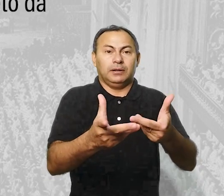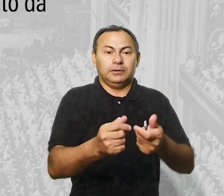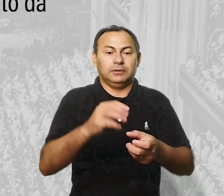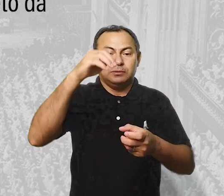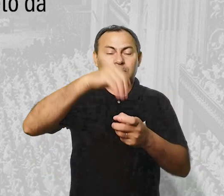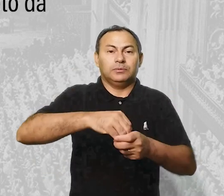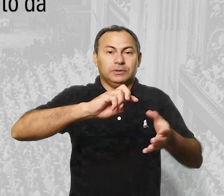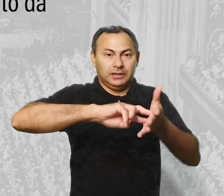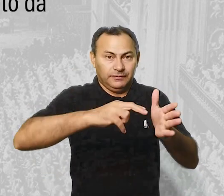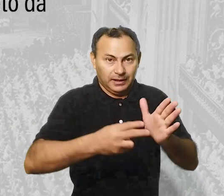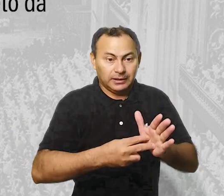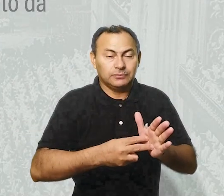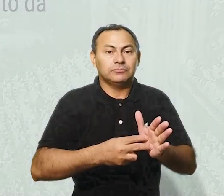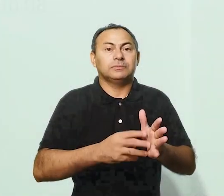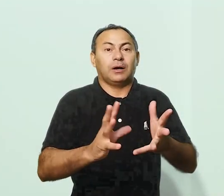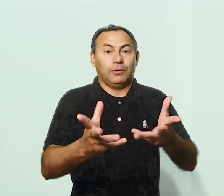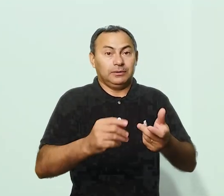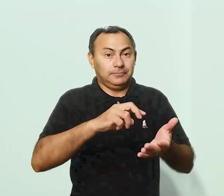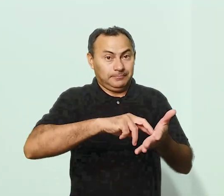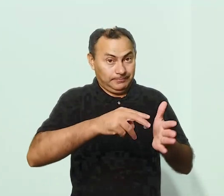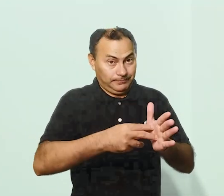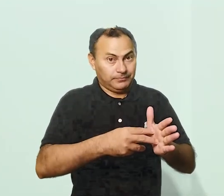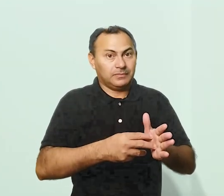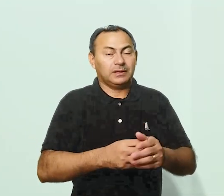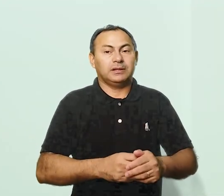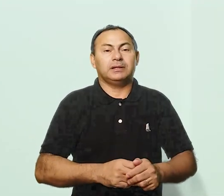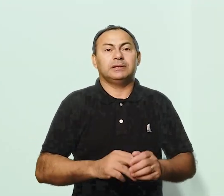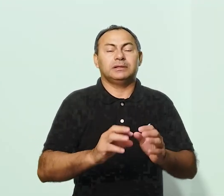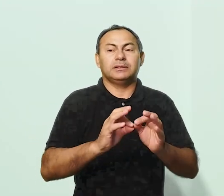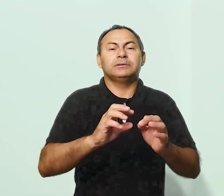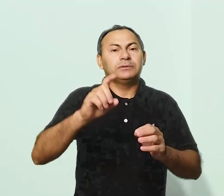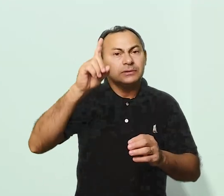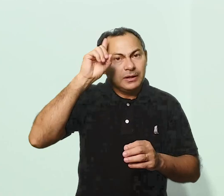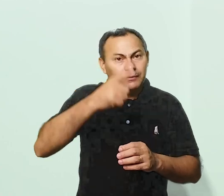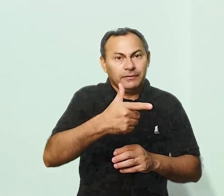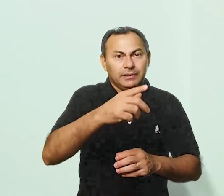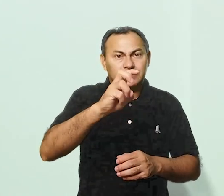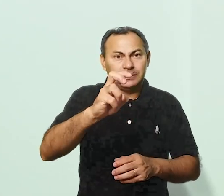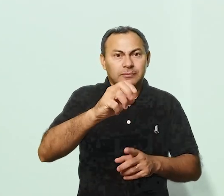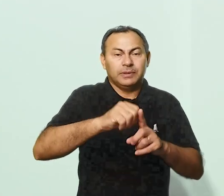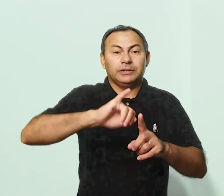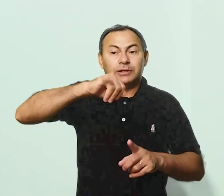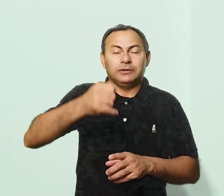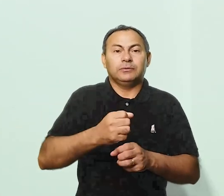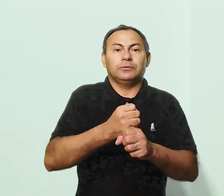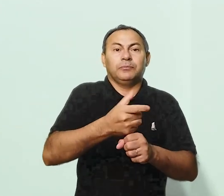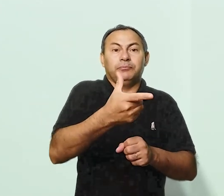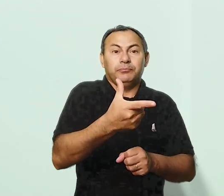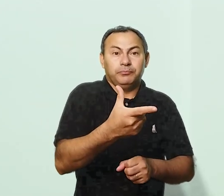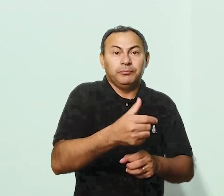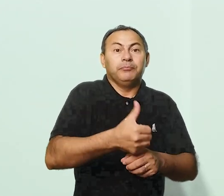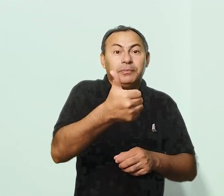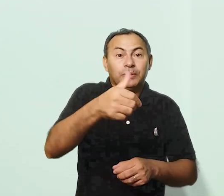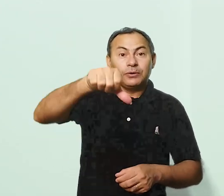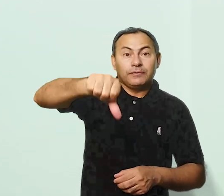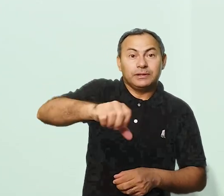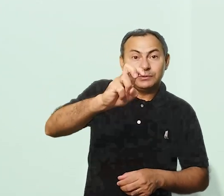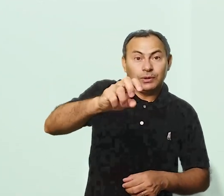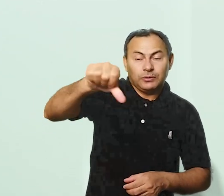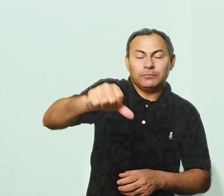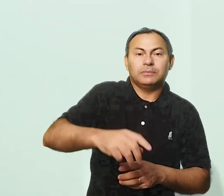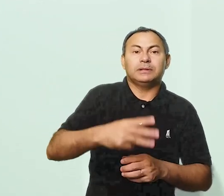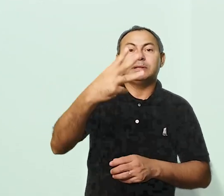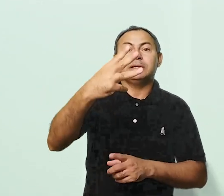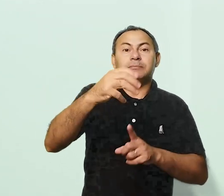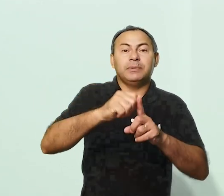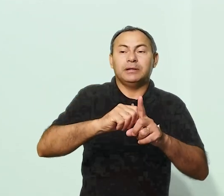seu significado. Dia 25 de janeiro de 1959, três meses apenas